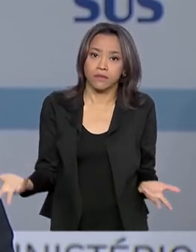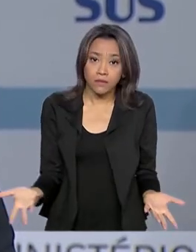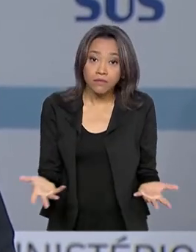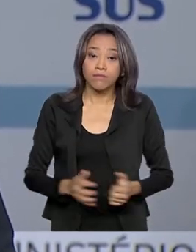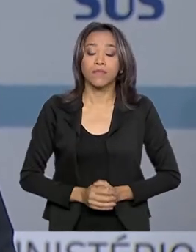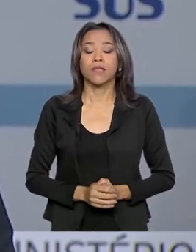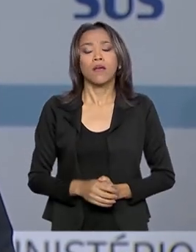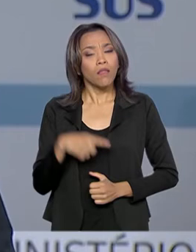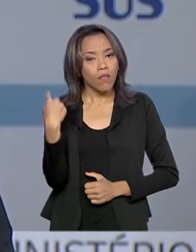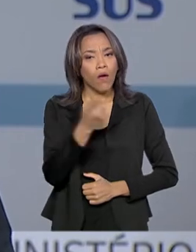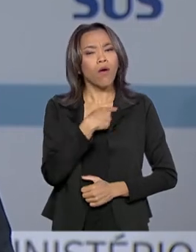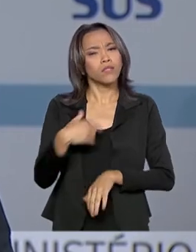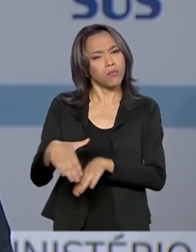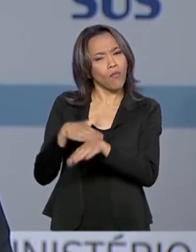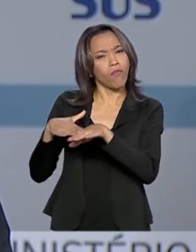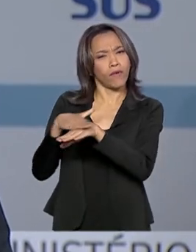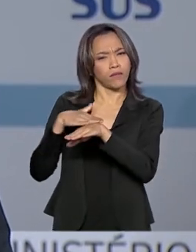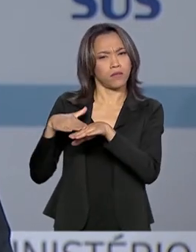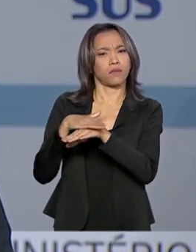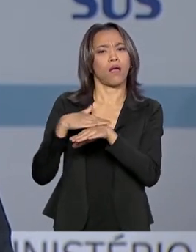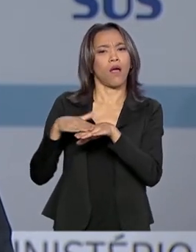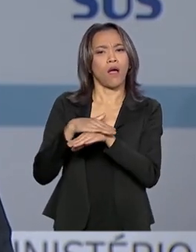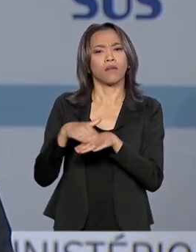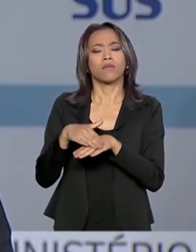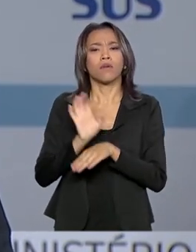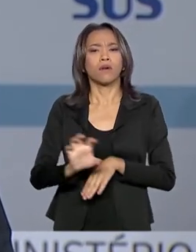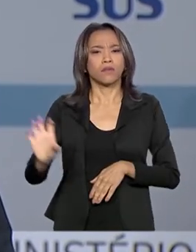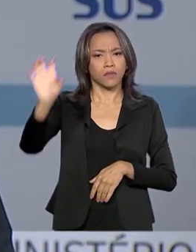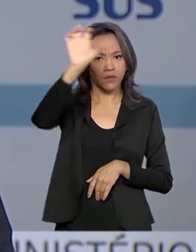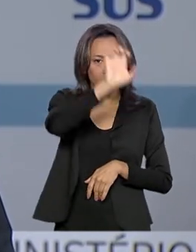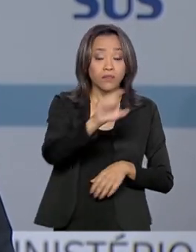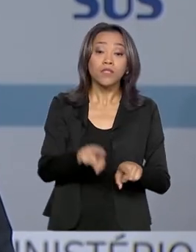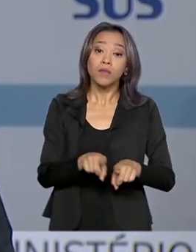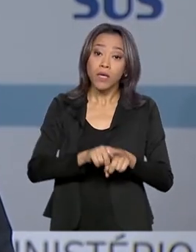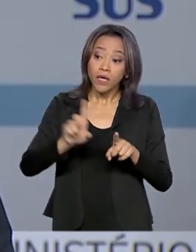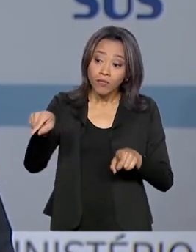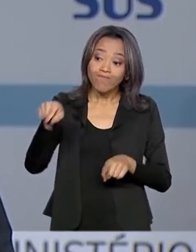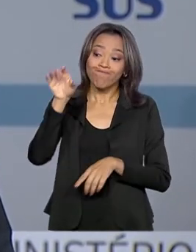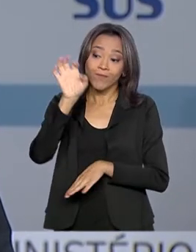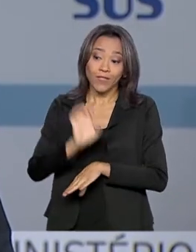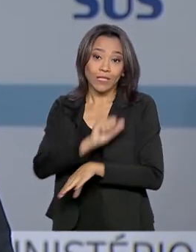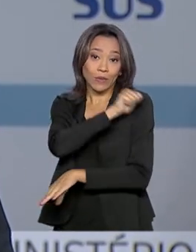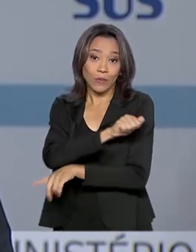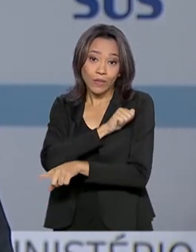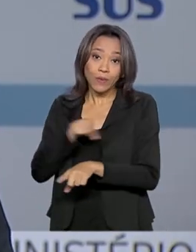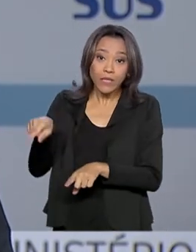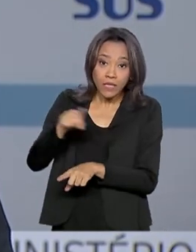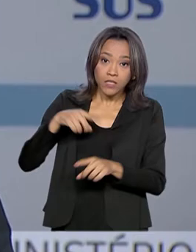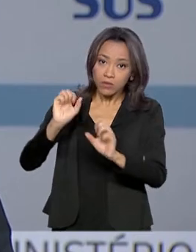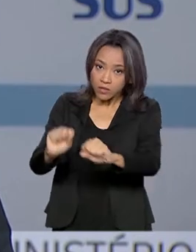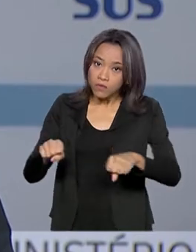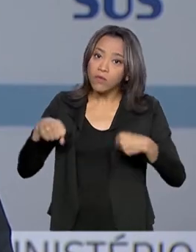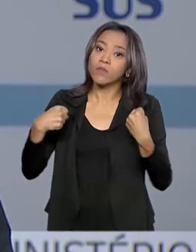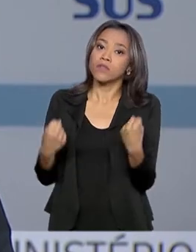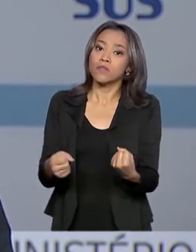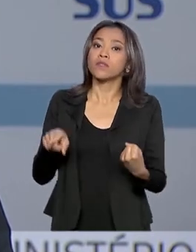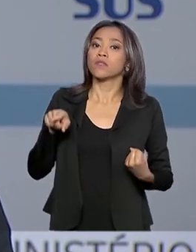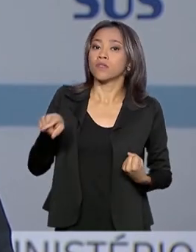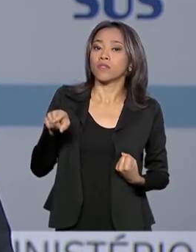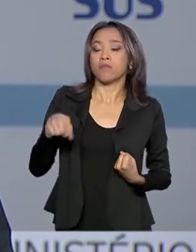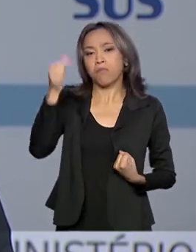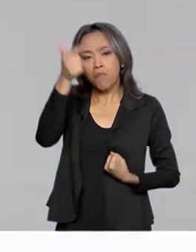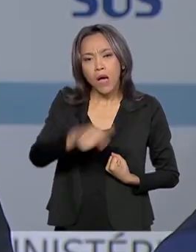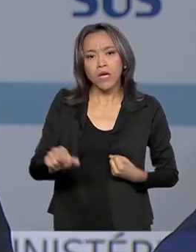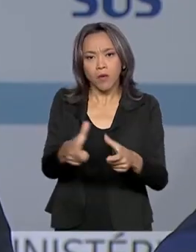temos conversado e dialogado muito com o estado e com o município do Rio de Janeiro que estão fazendo um esforço muito grande para aumentar a